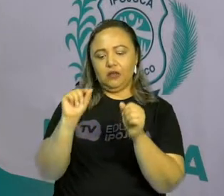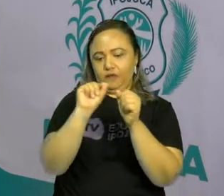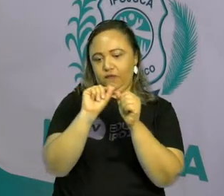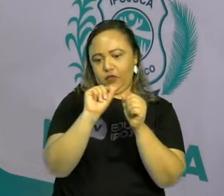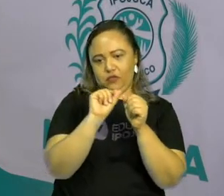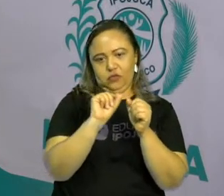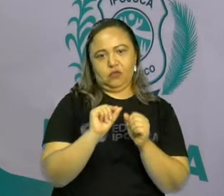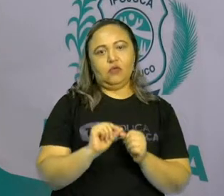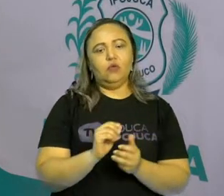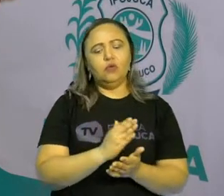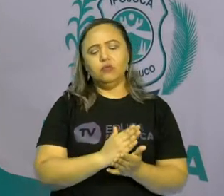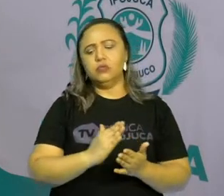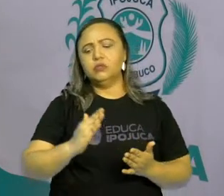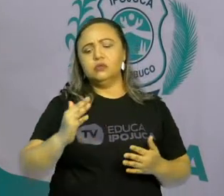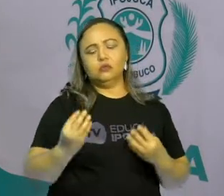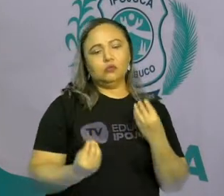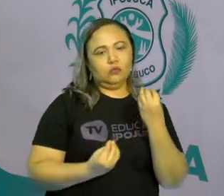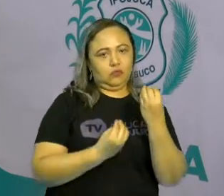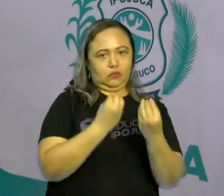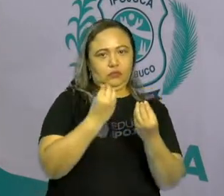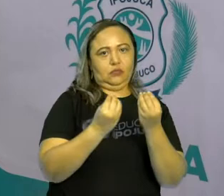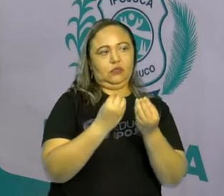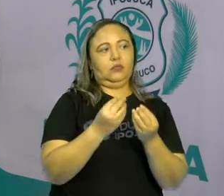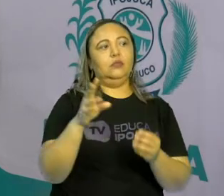como começou tudo isso. Vamos lá?